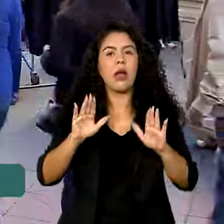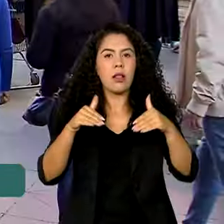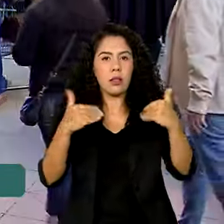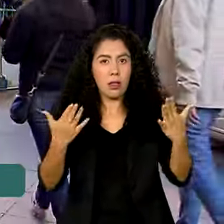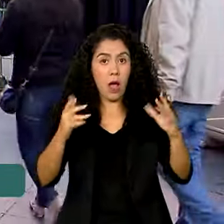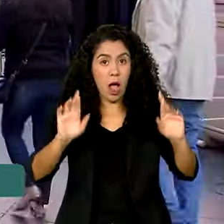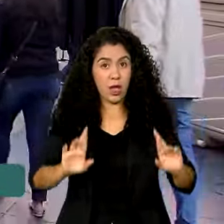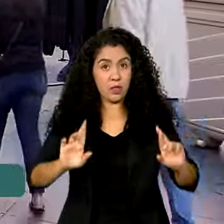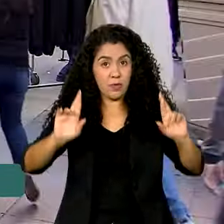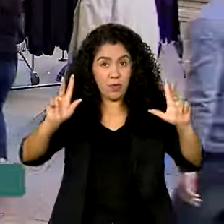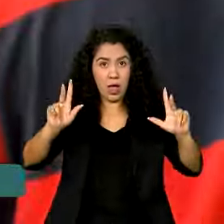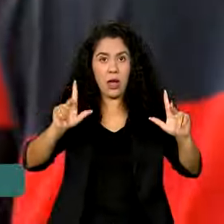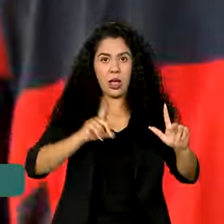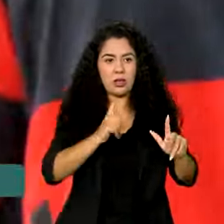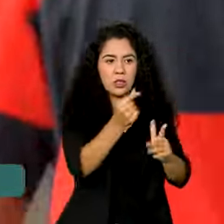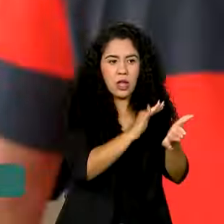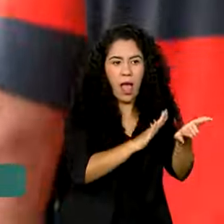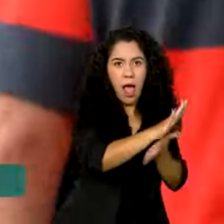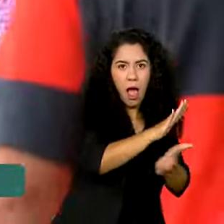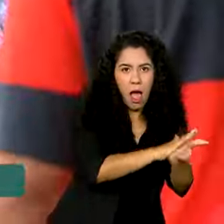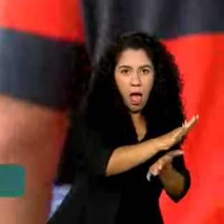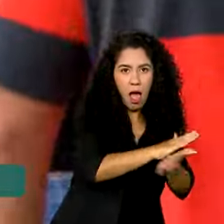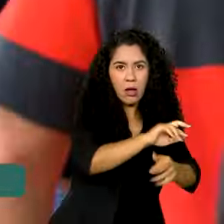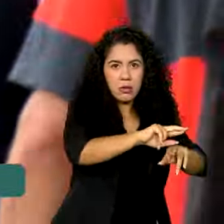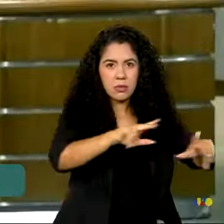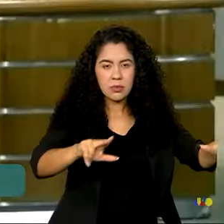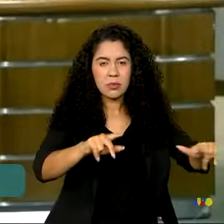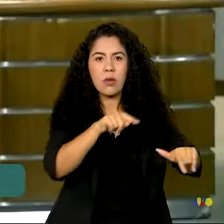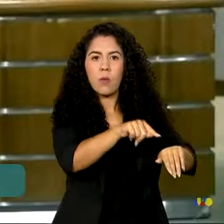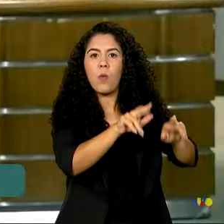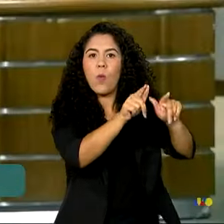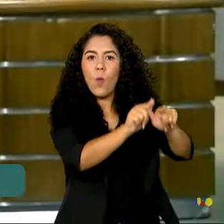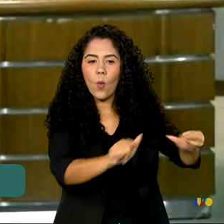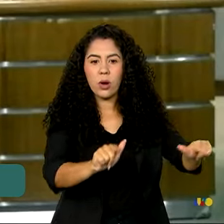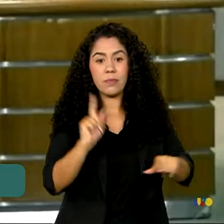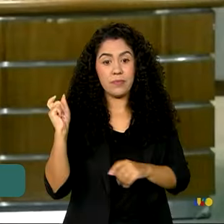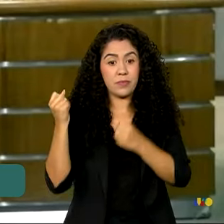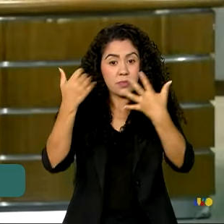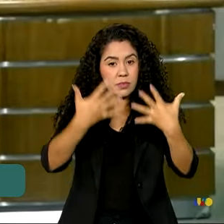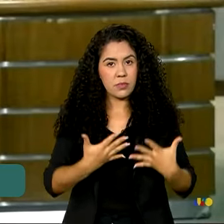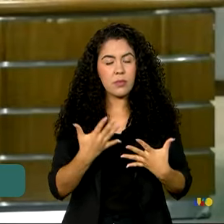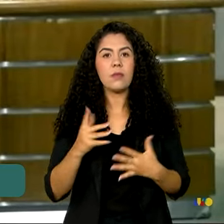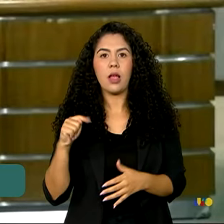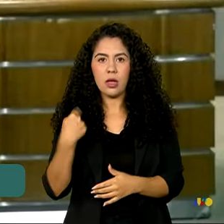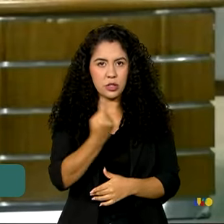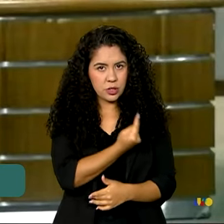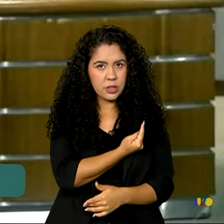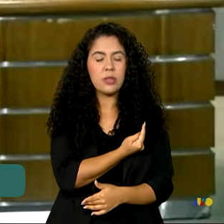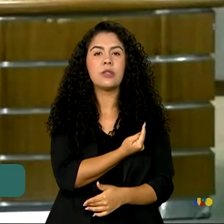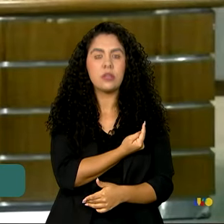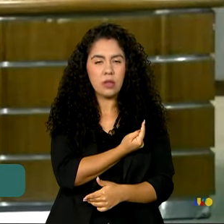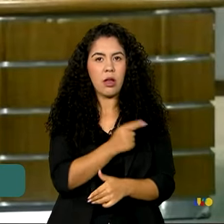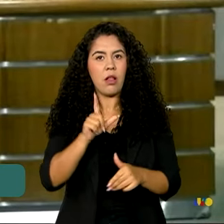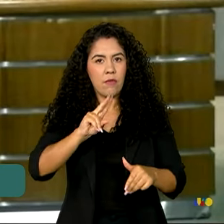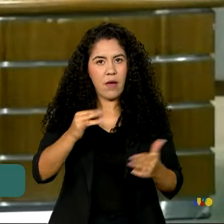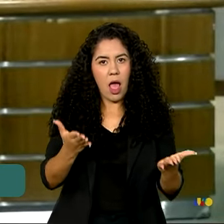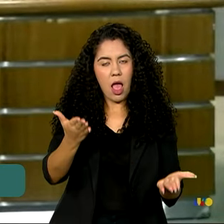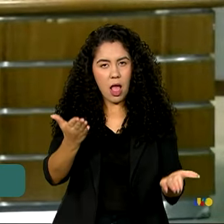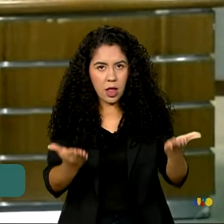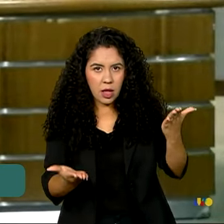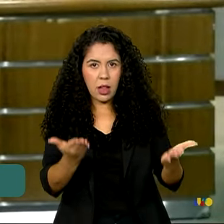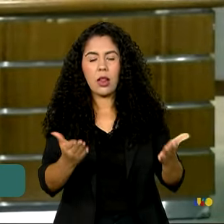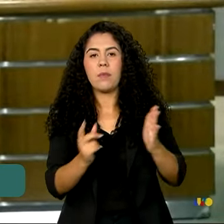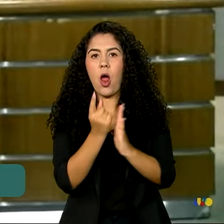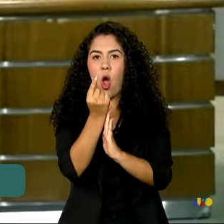diferença entre receitas e despesas deve ser neutra. Nós vamos perseguir essa meta de equilibrar o orçamento do